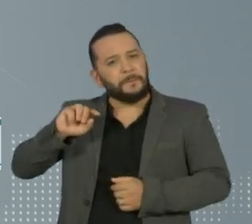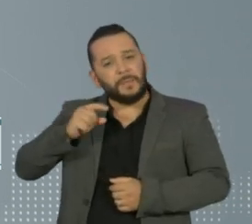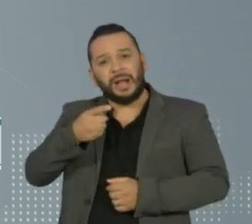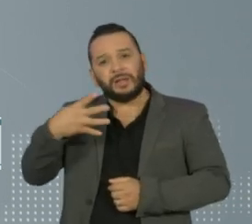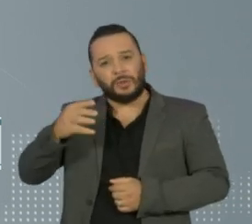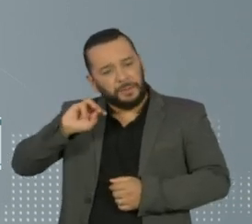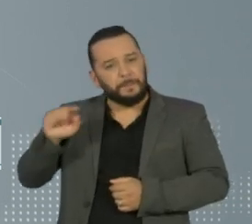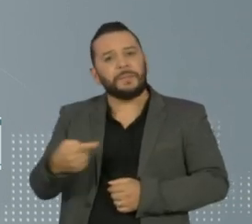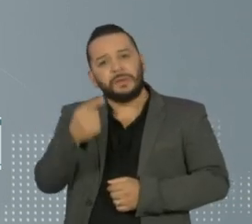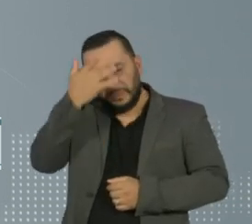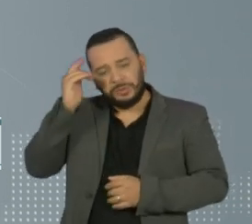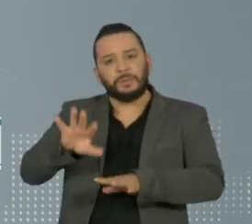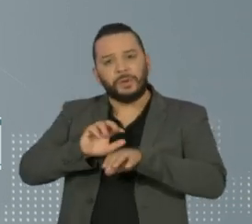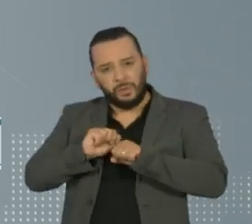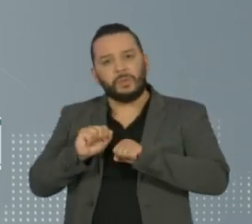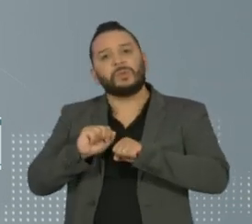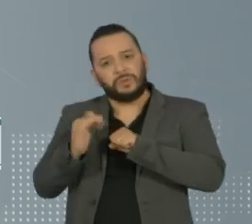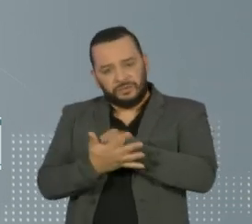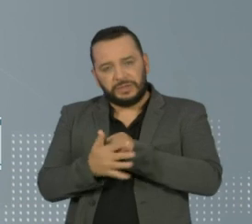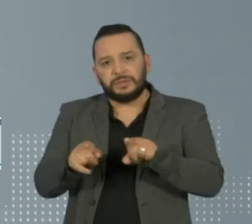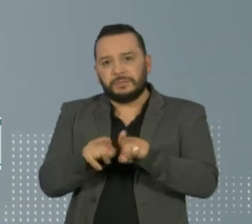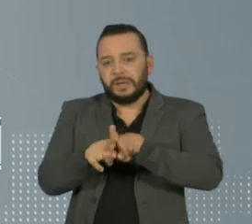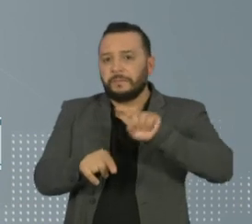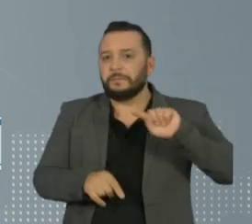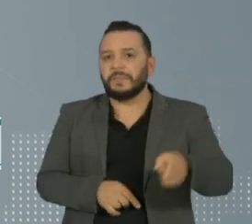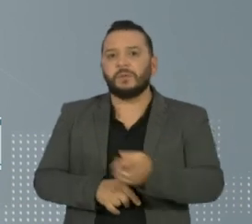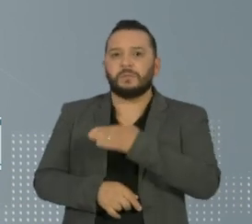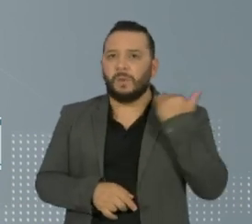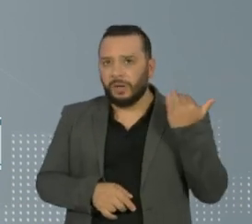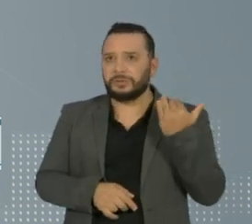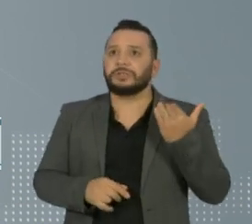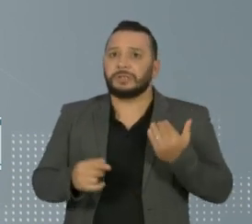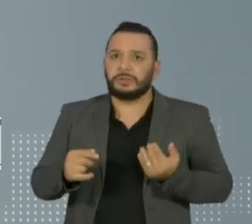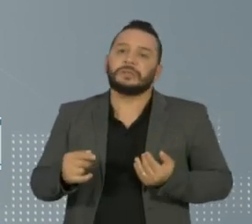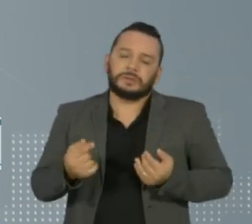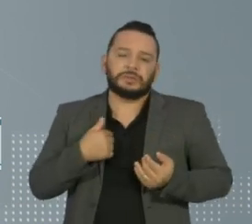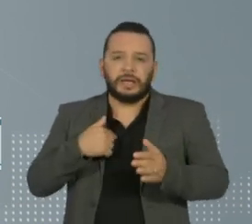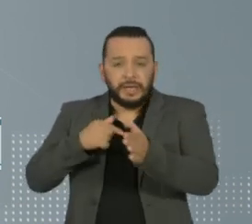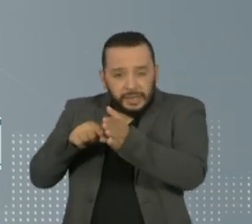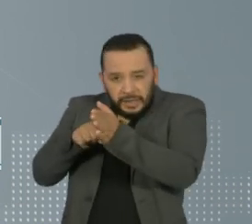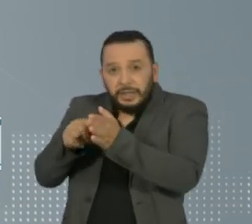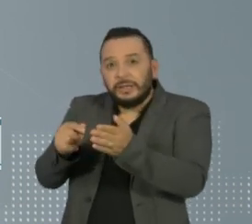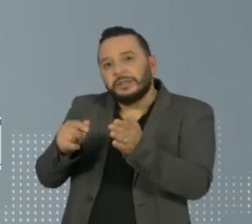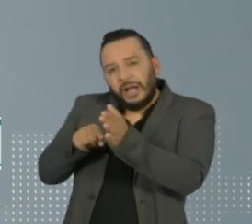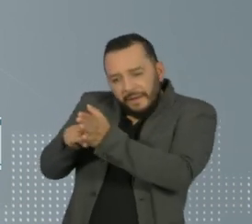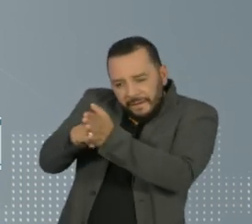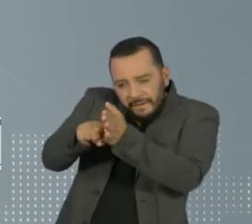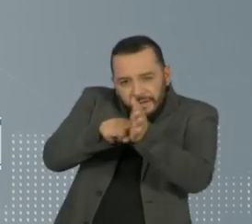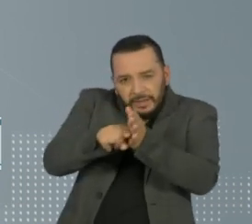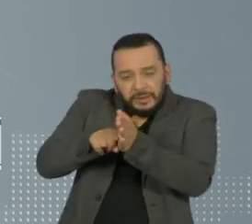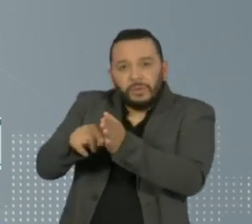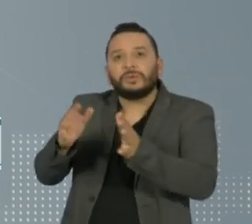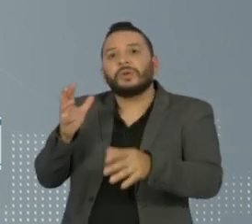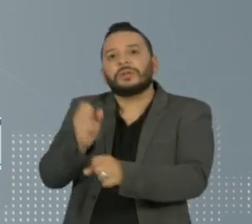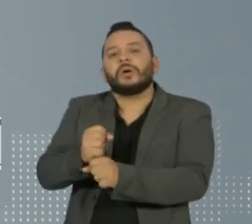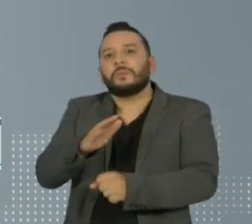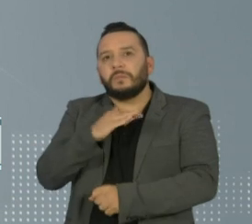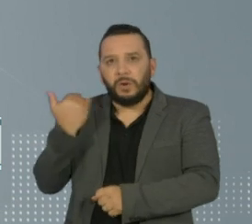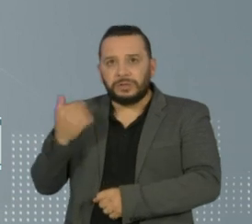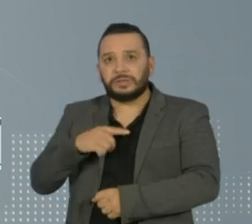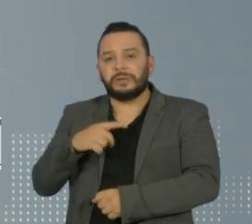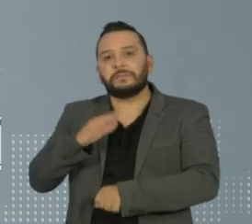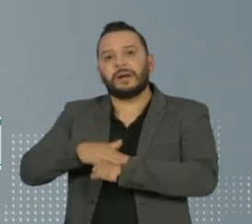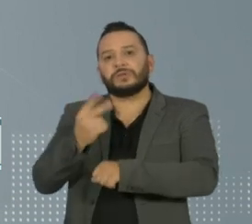confirmações e 1.000 óbitos. O número de mortes em investigação segue crescendo. São mais de 2